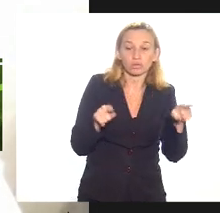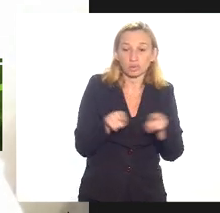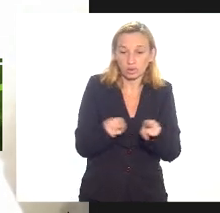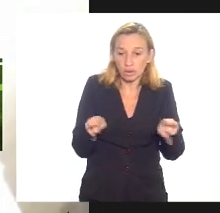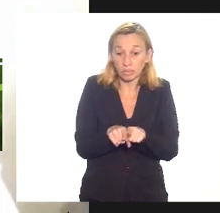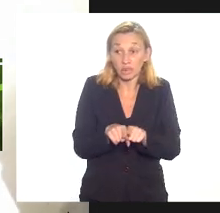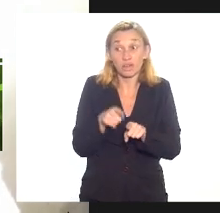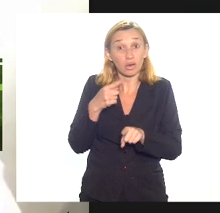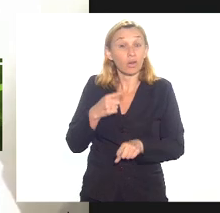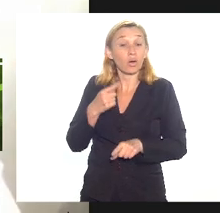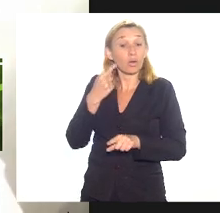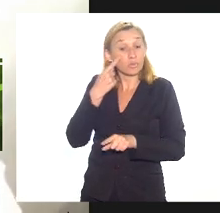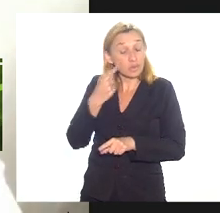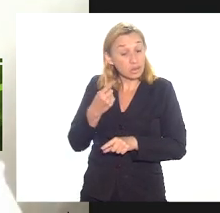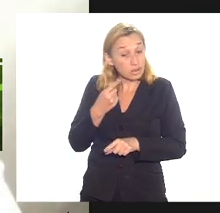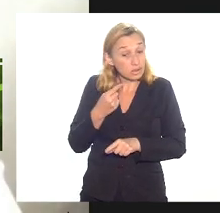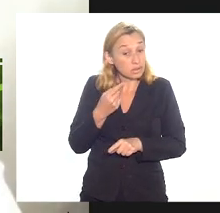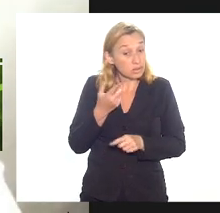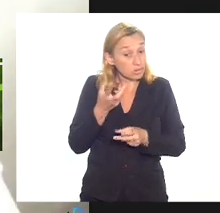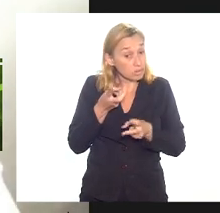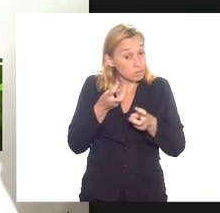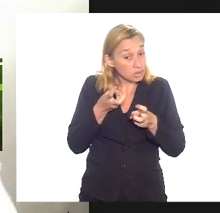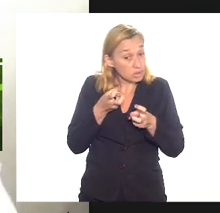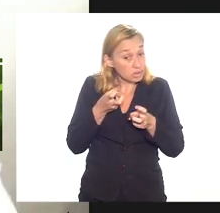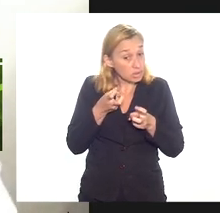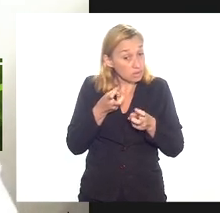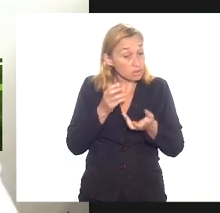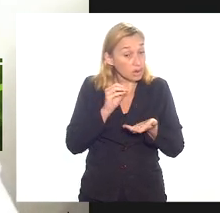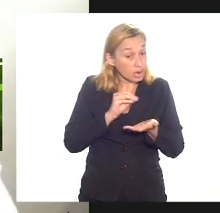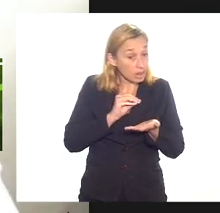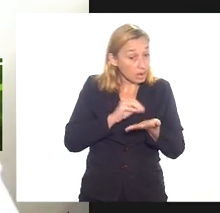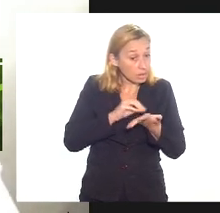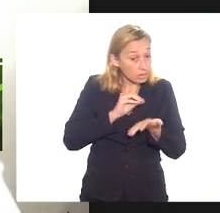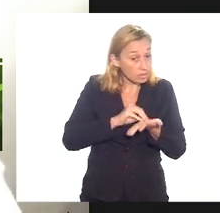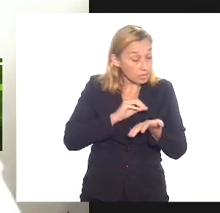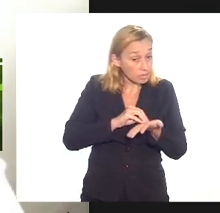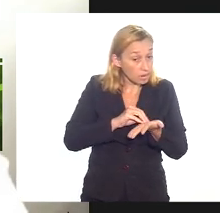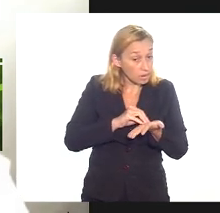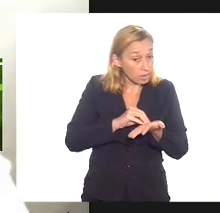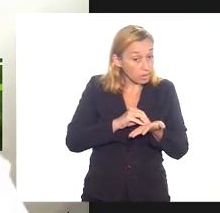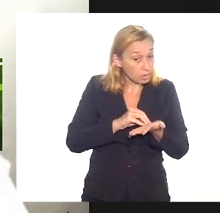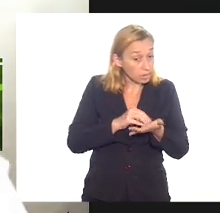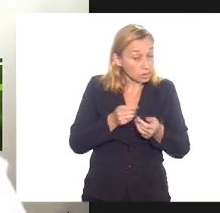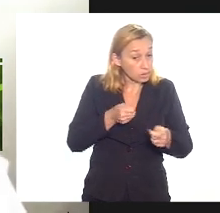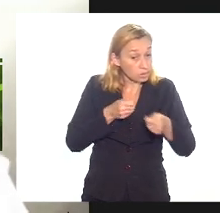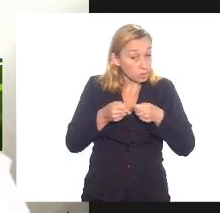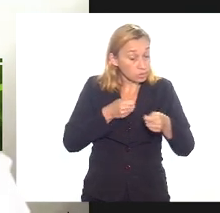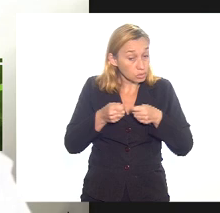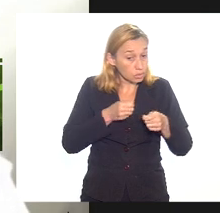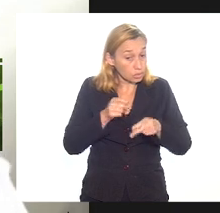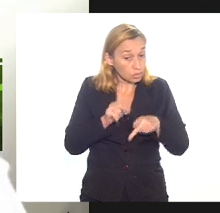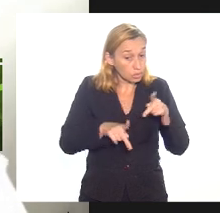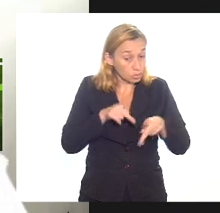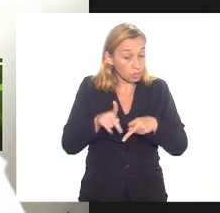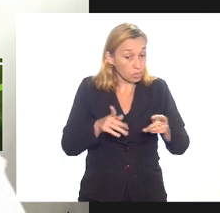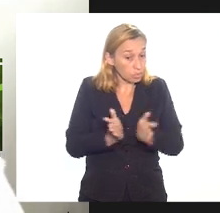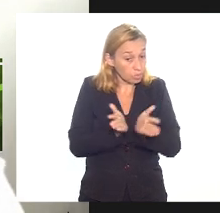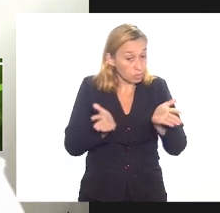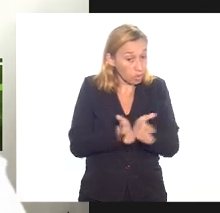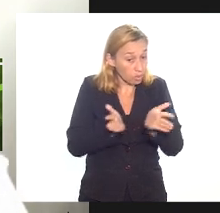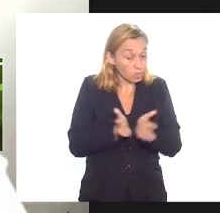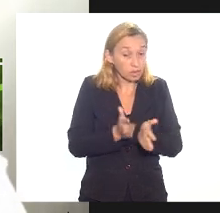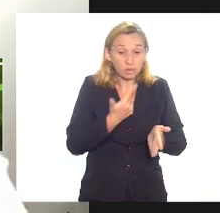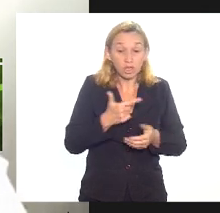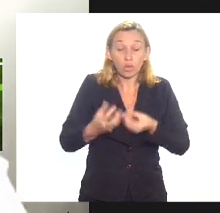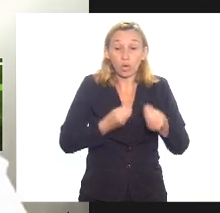preveja a situação de vulnerabilidade da nossa população não dá pra gente discutir economia sem entender